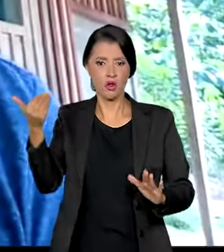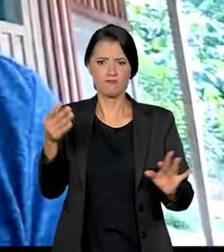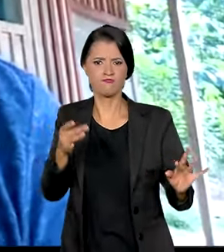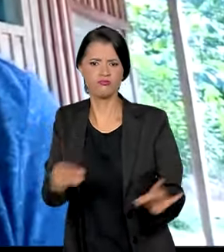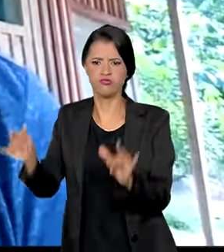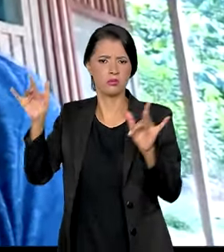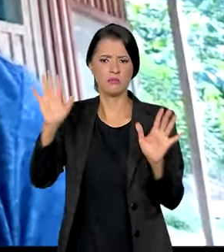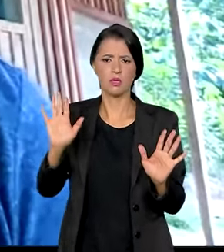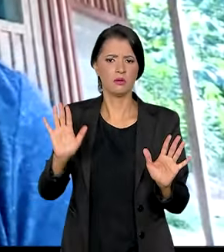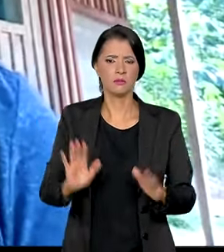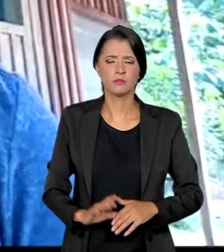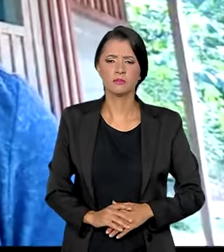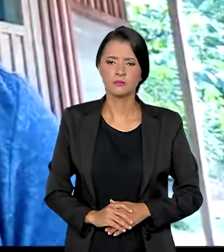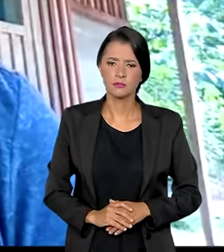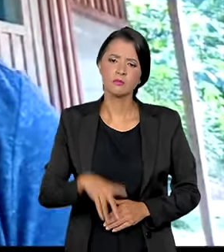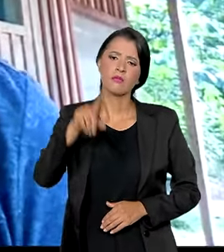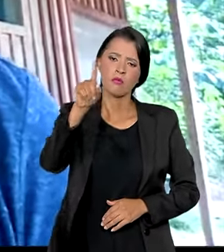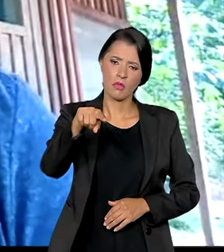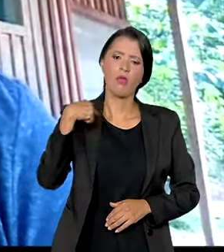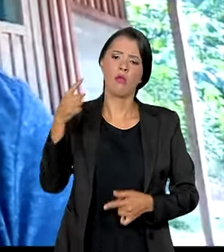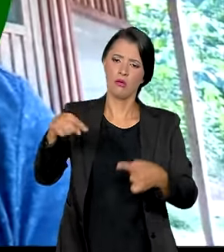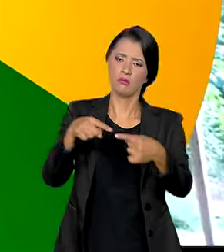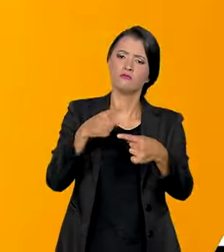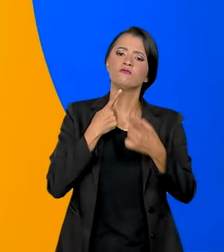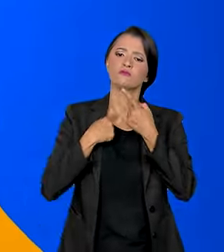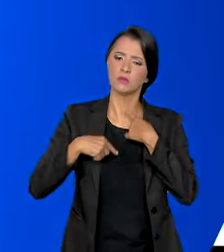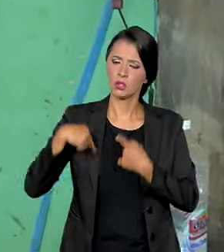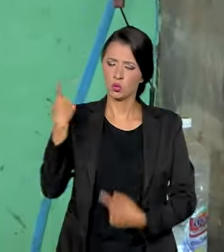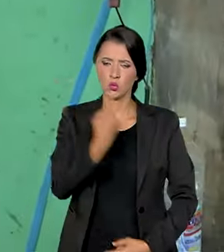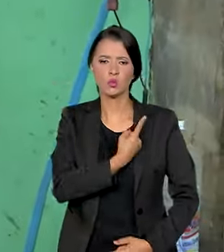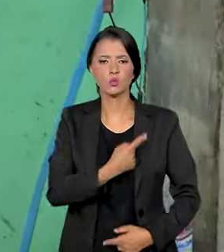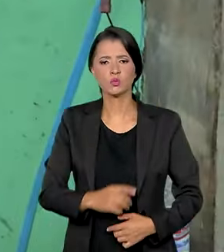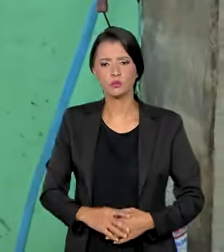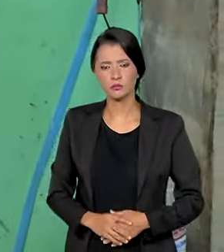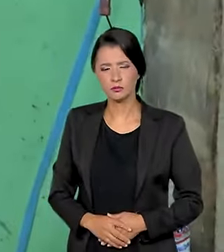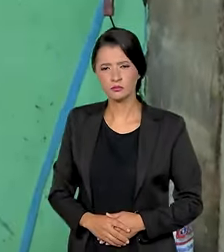eliminar e acabar uma vez. É isso o nosso desejo.